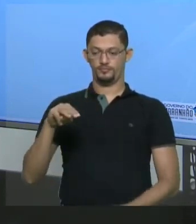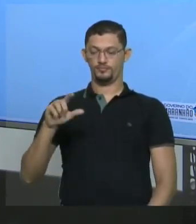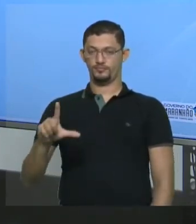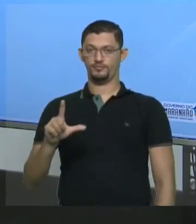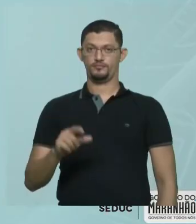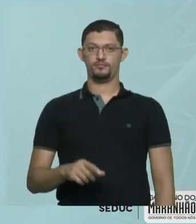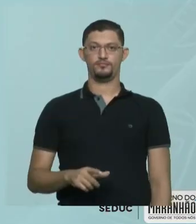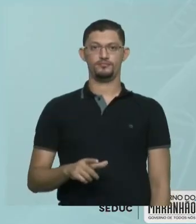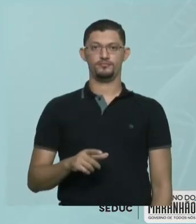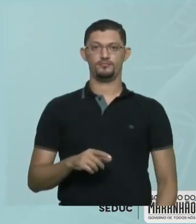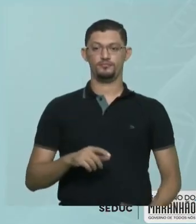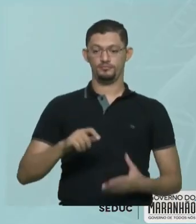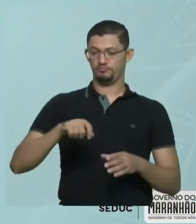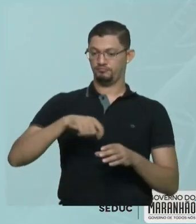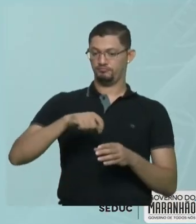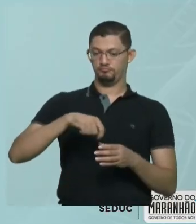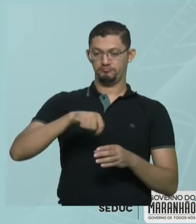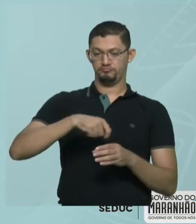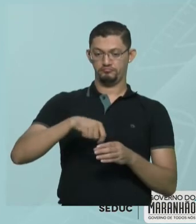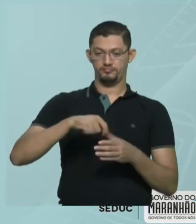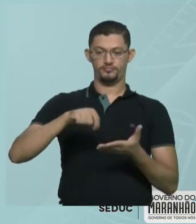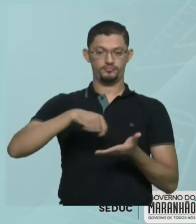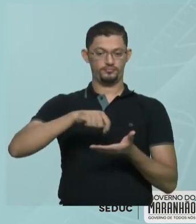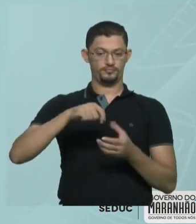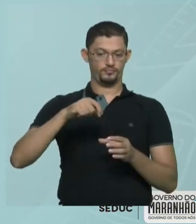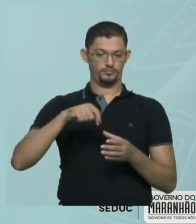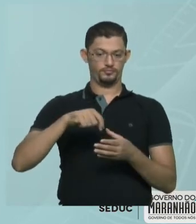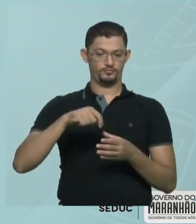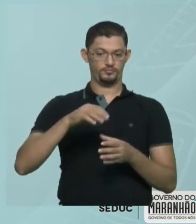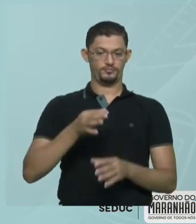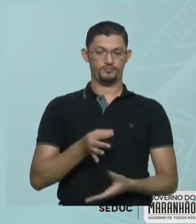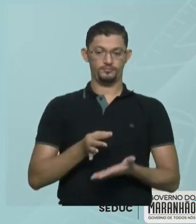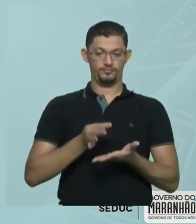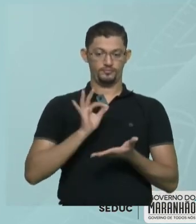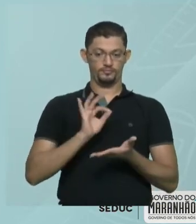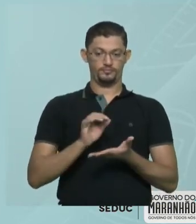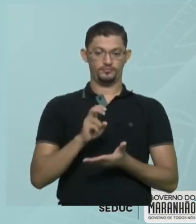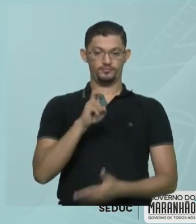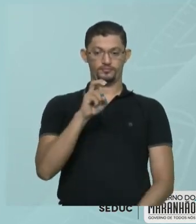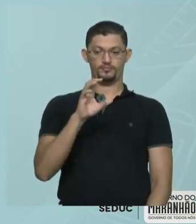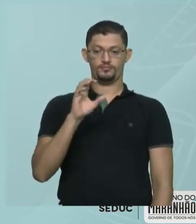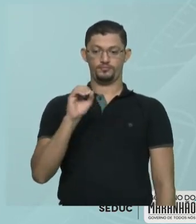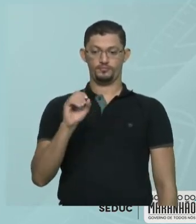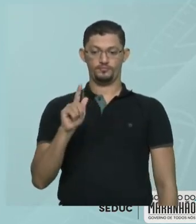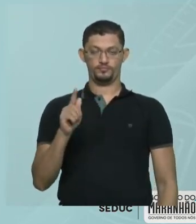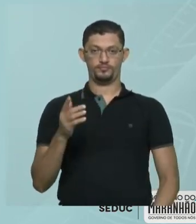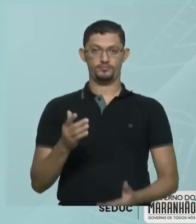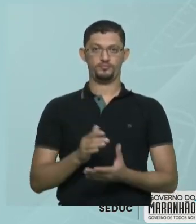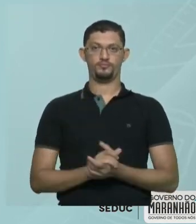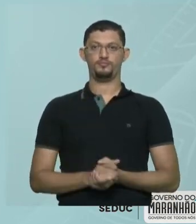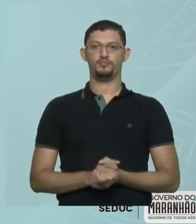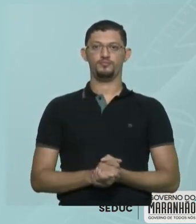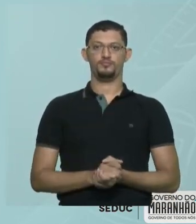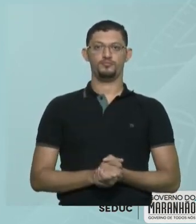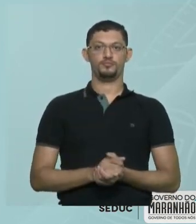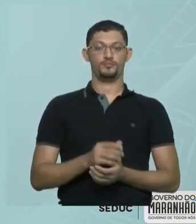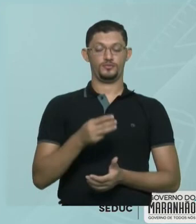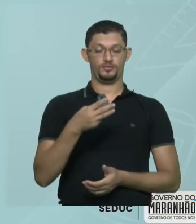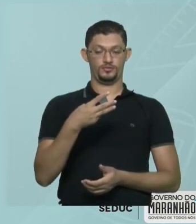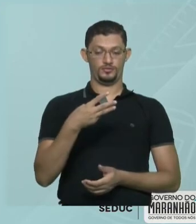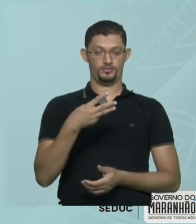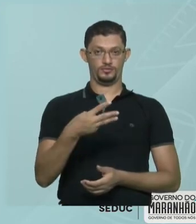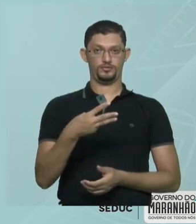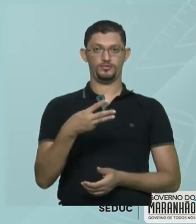dizendo? Ela preparou um cafezinho, onde dissolveu 50 gramas, desculpa, dissolveu 34